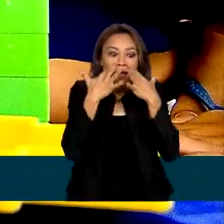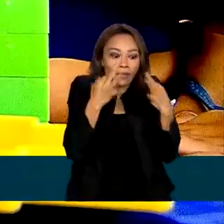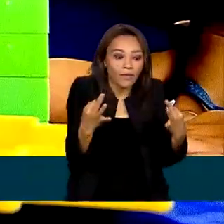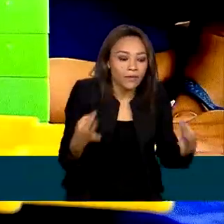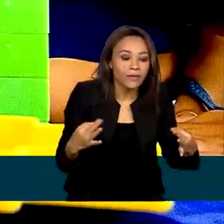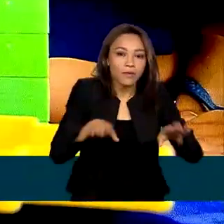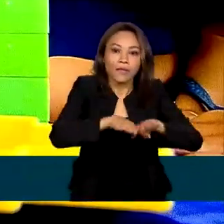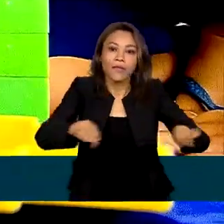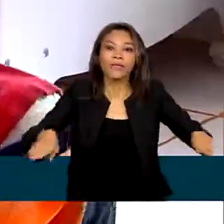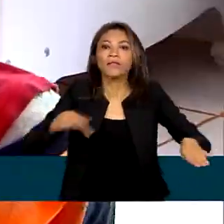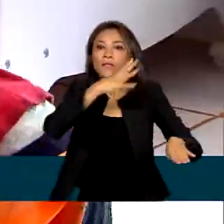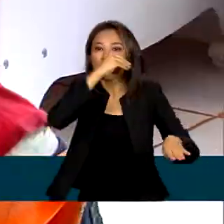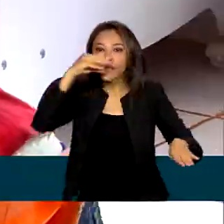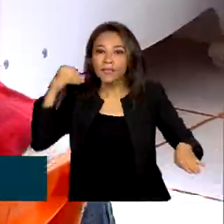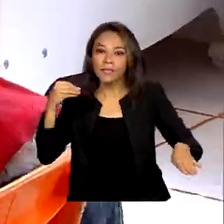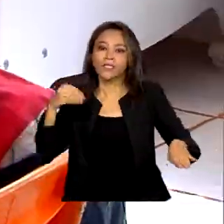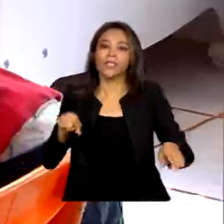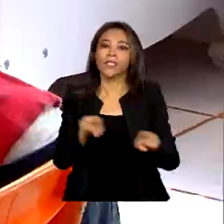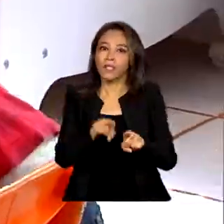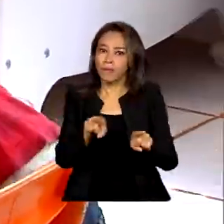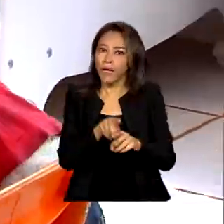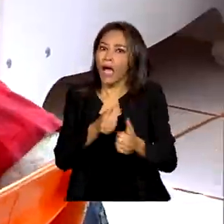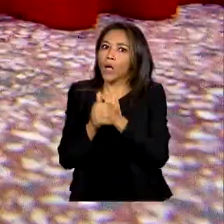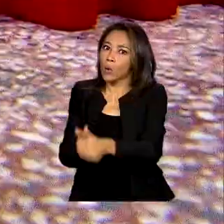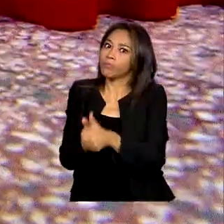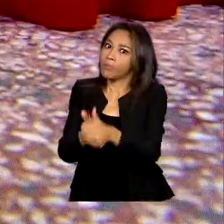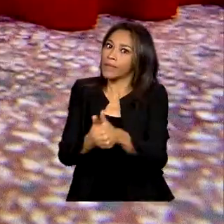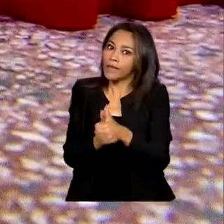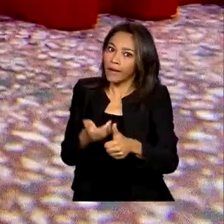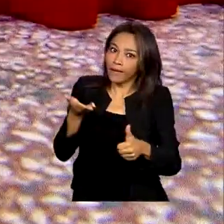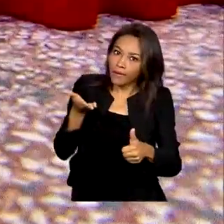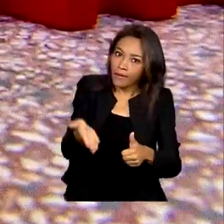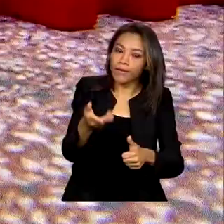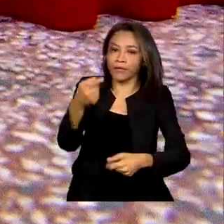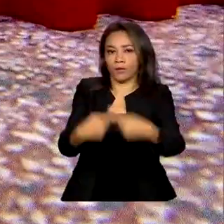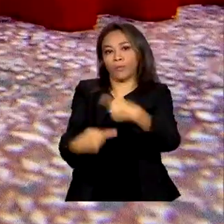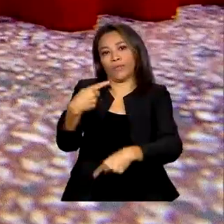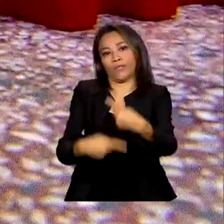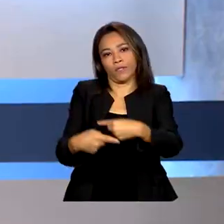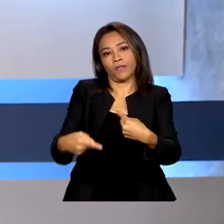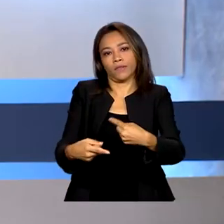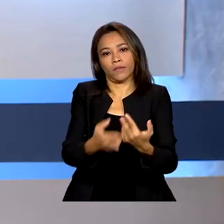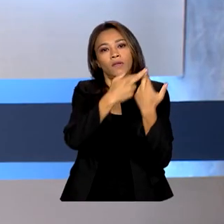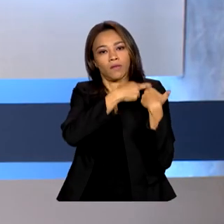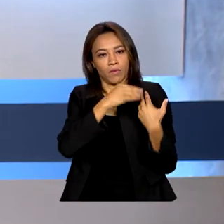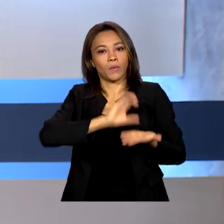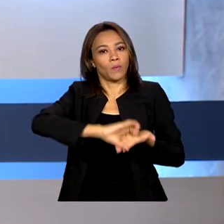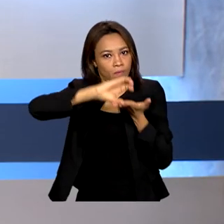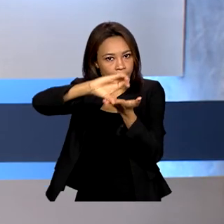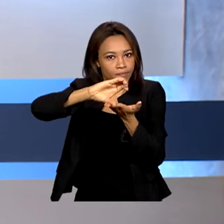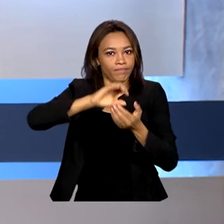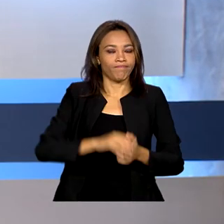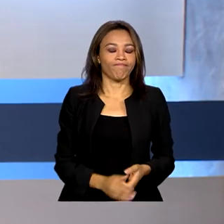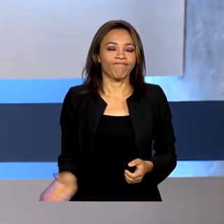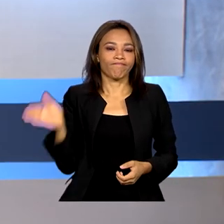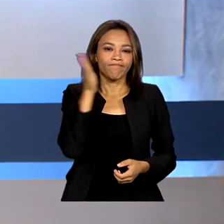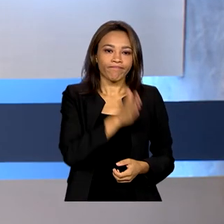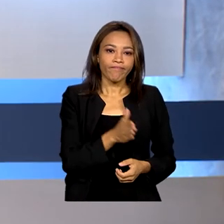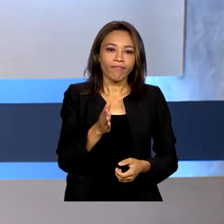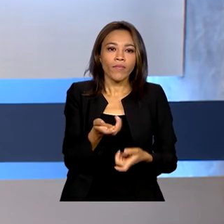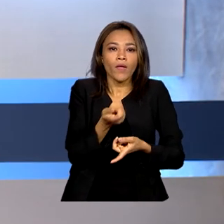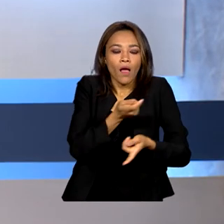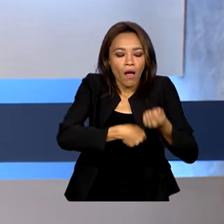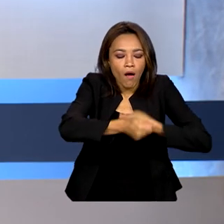e do adolescente e acompanhar a execução dessas políticas públicas. O agronegócio, que